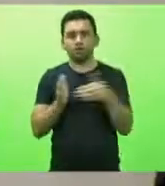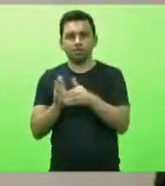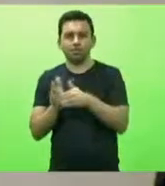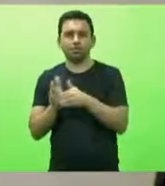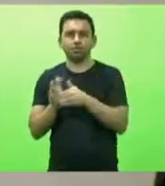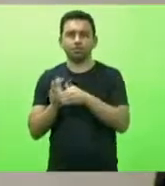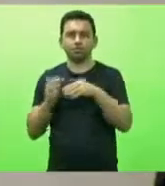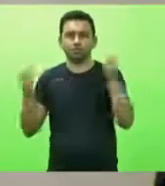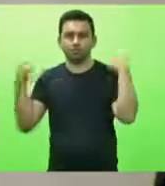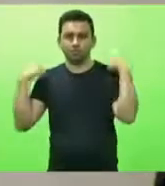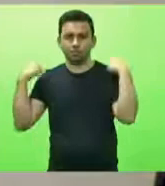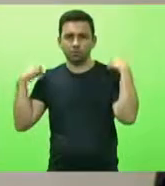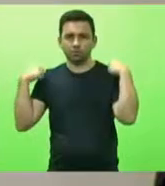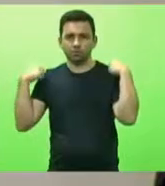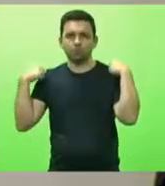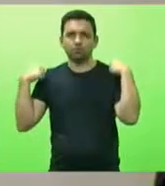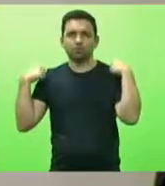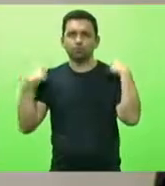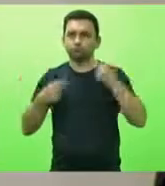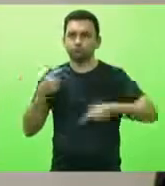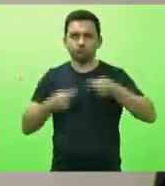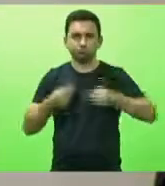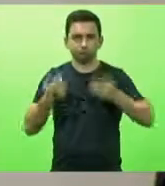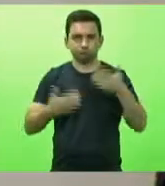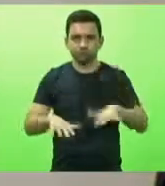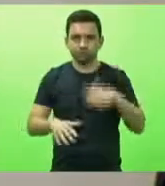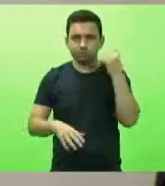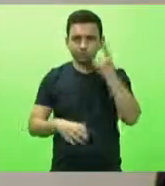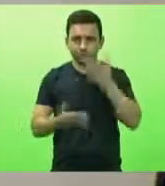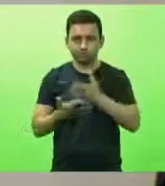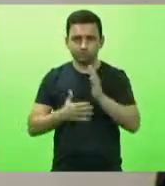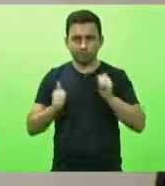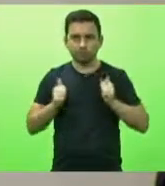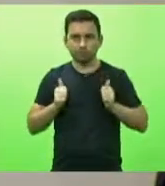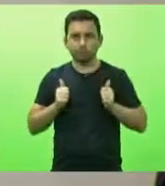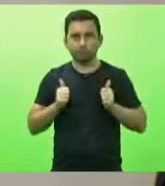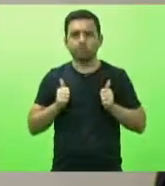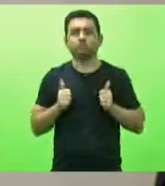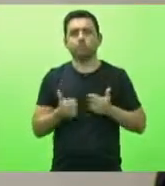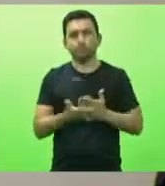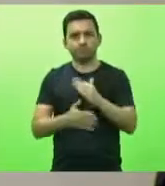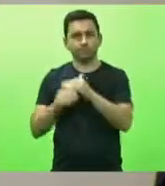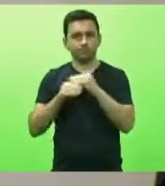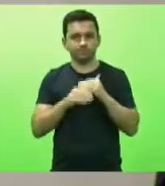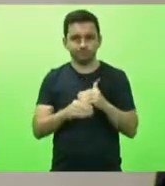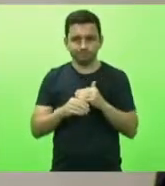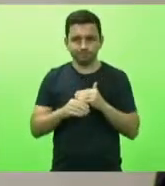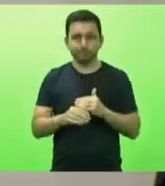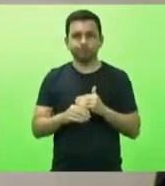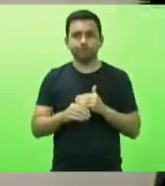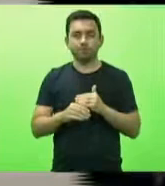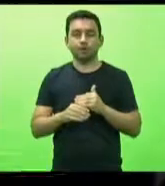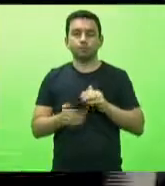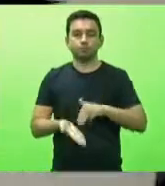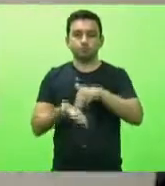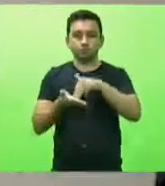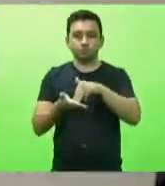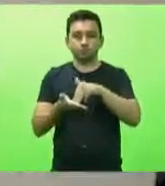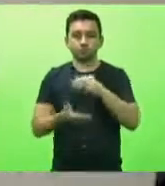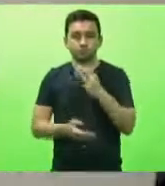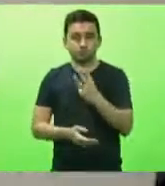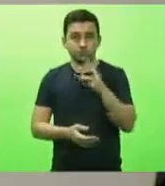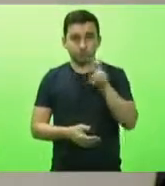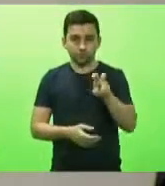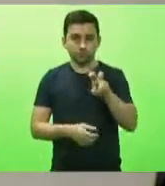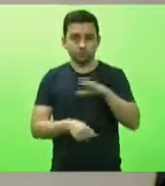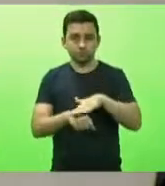Não havendo quem queira discutir, em votação, deputados que aprovam, permaneça como se encontra. Aprovado por unanimidade, moções, moção 35 ao